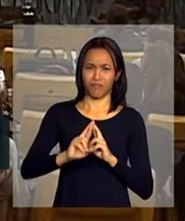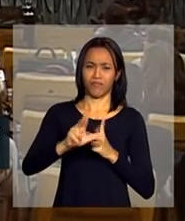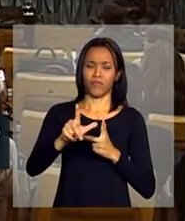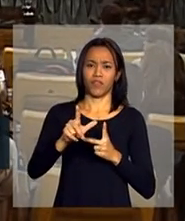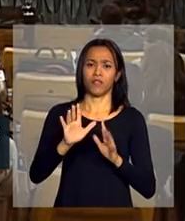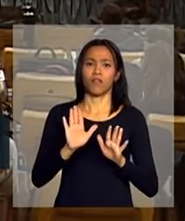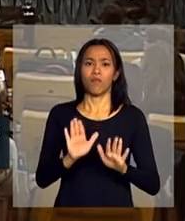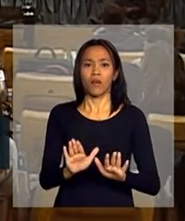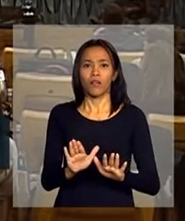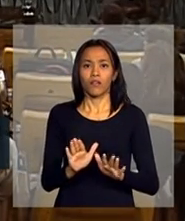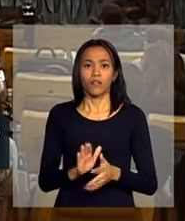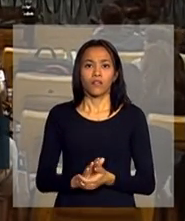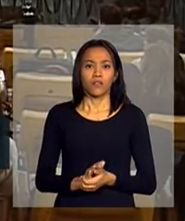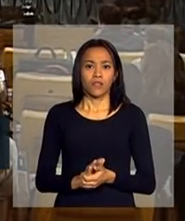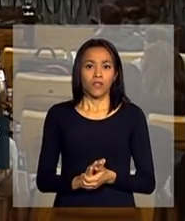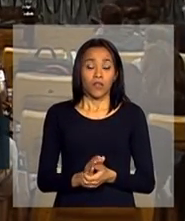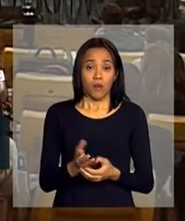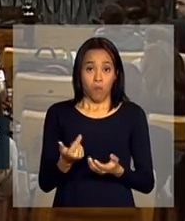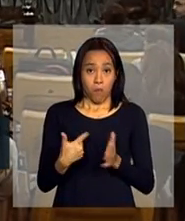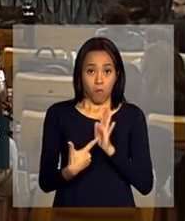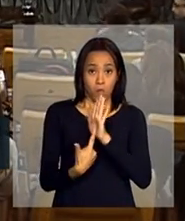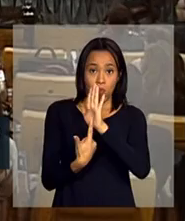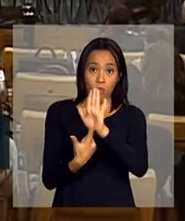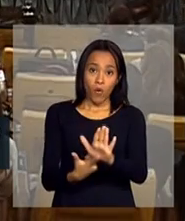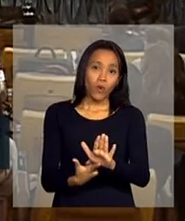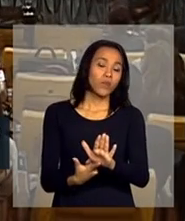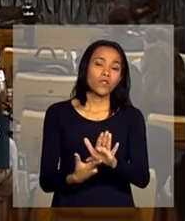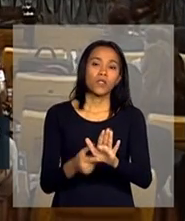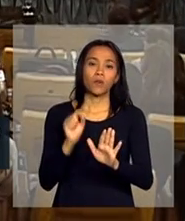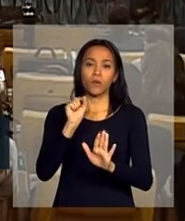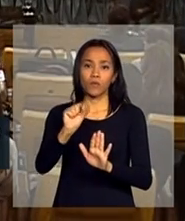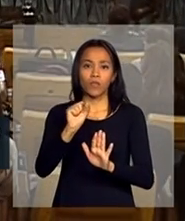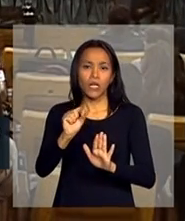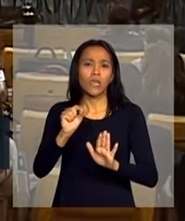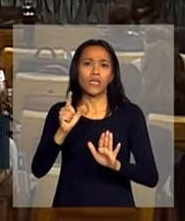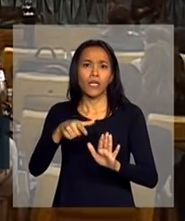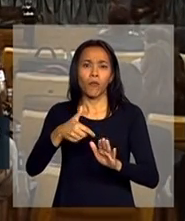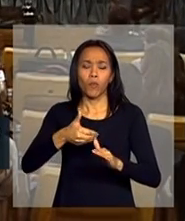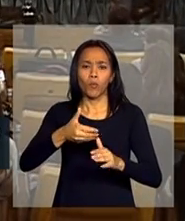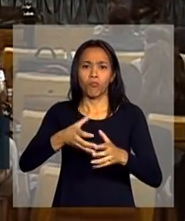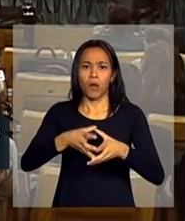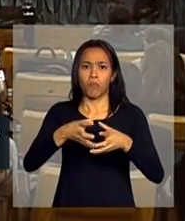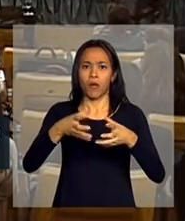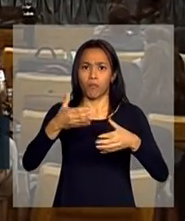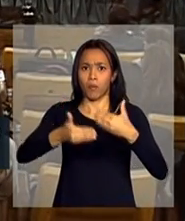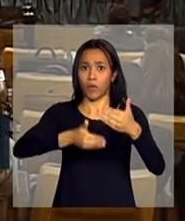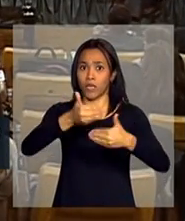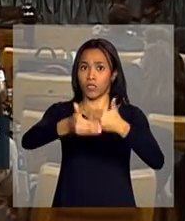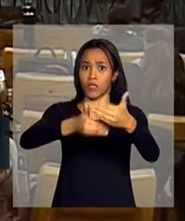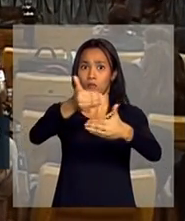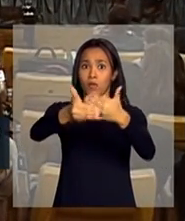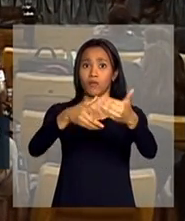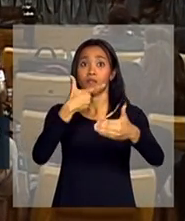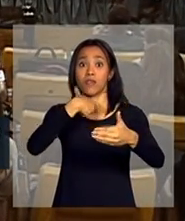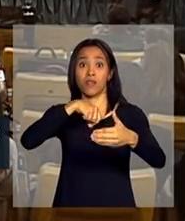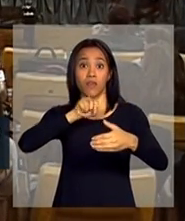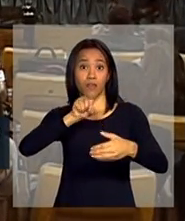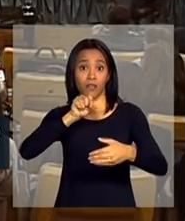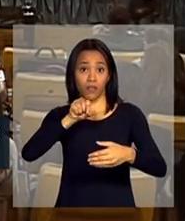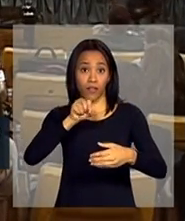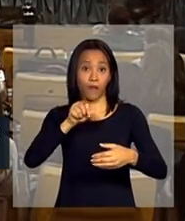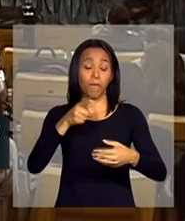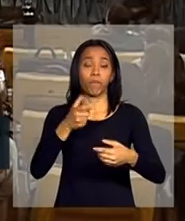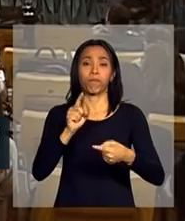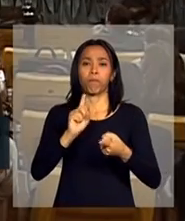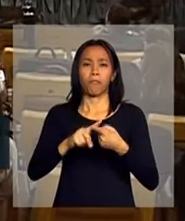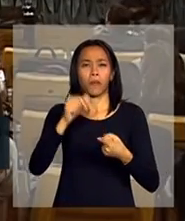o retrato é, talvez a melhor imagem, é um espetáculo de crescimento a preços populares, onde quem está sentado na primeira fila